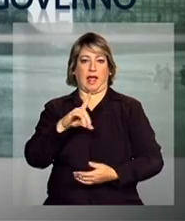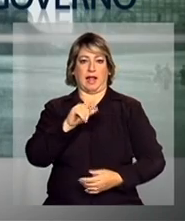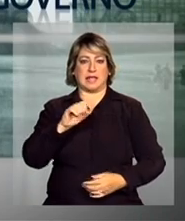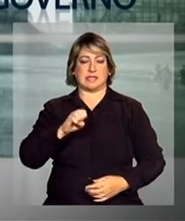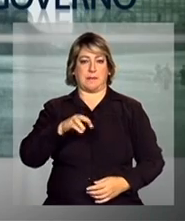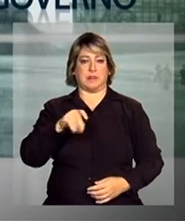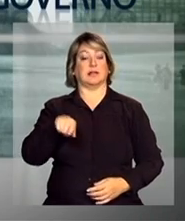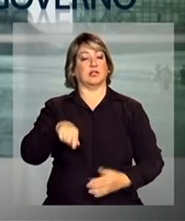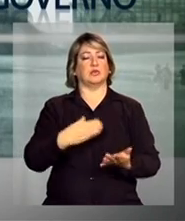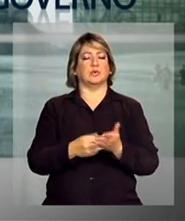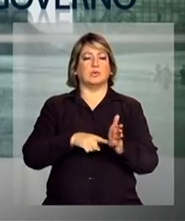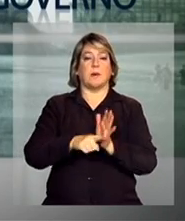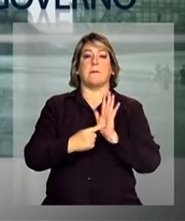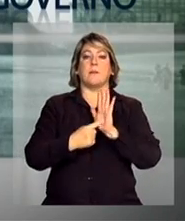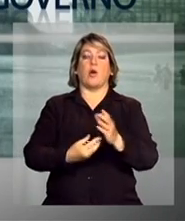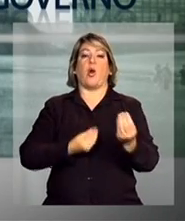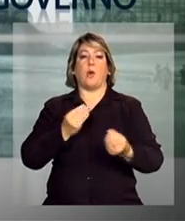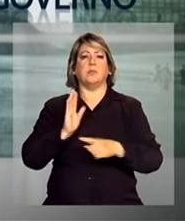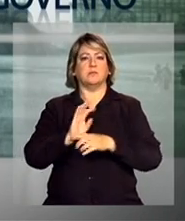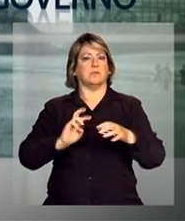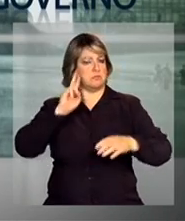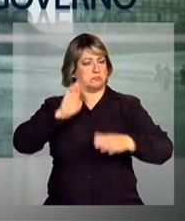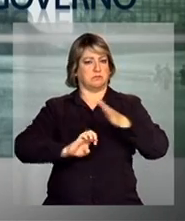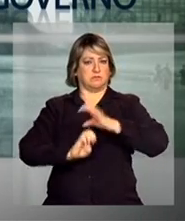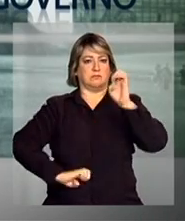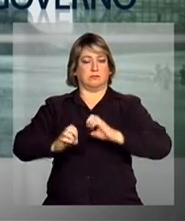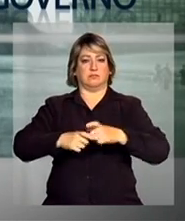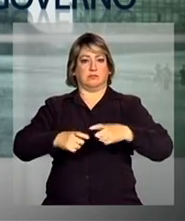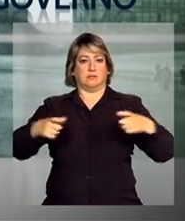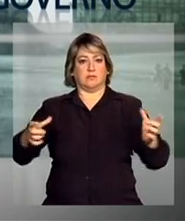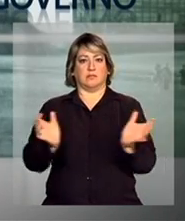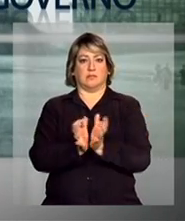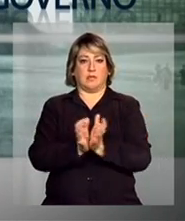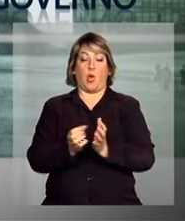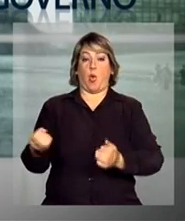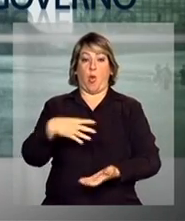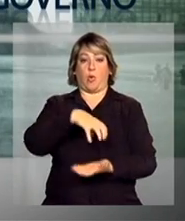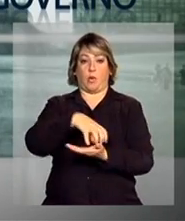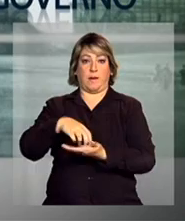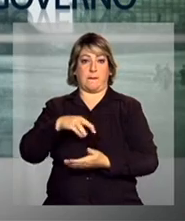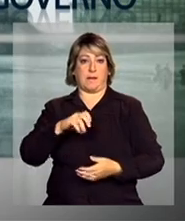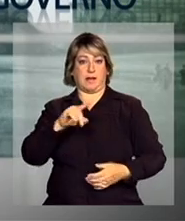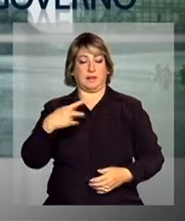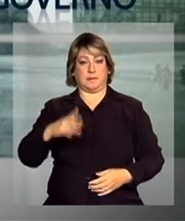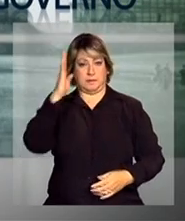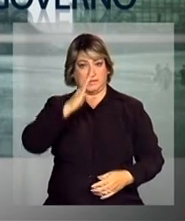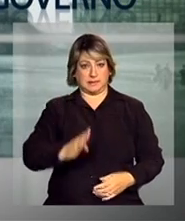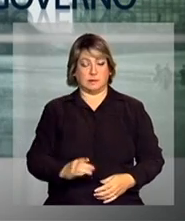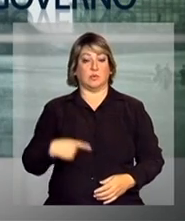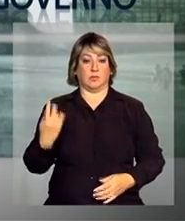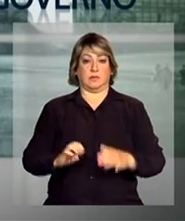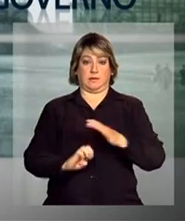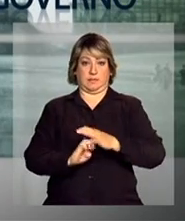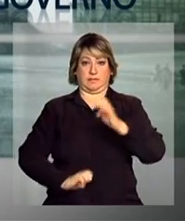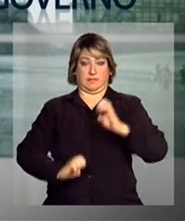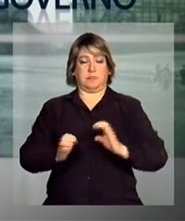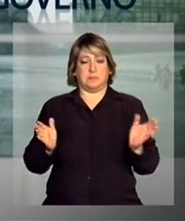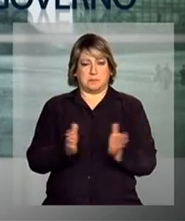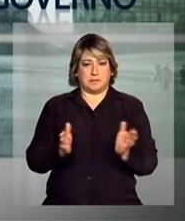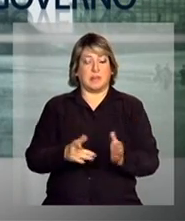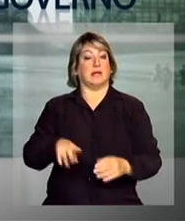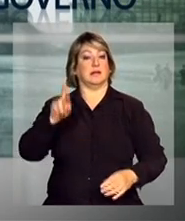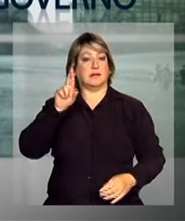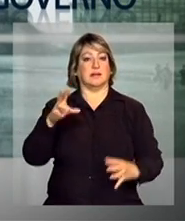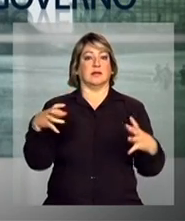mostra a contribuição do empreendedorismo para a expansão da nova classe média brasileira. As empresas de pequeno porte são